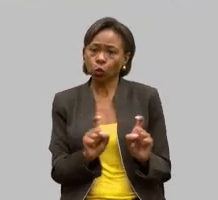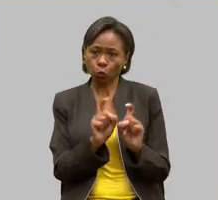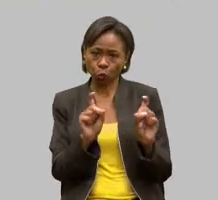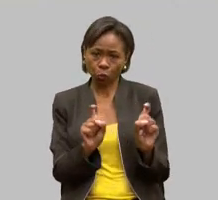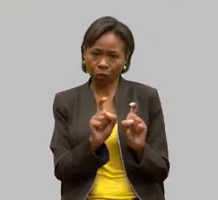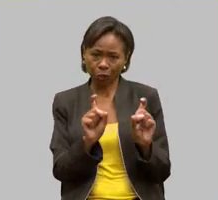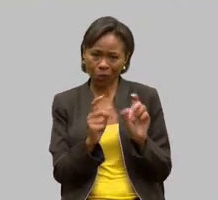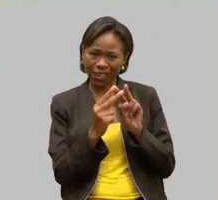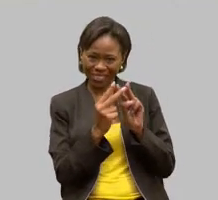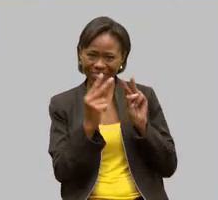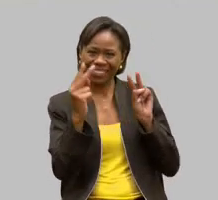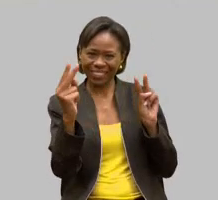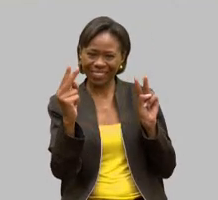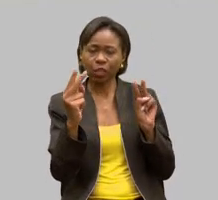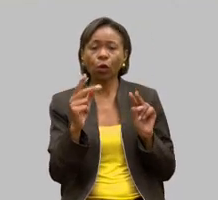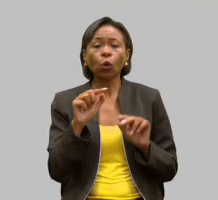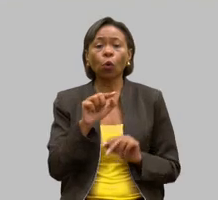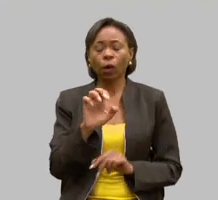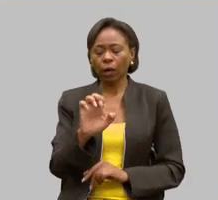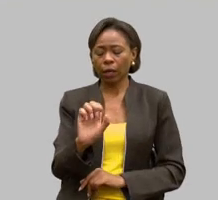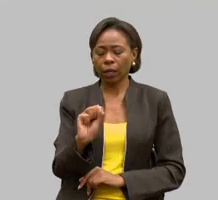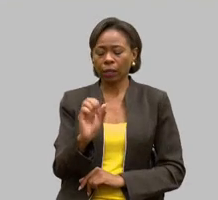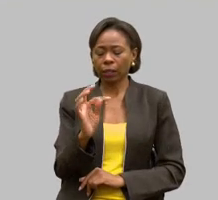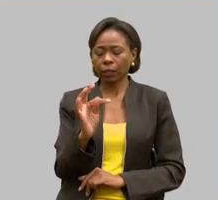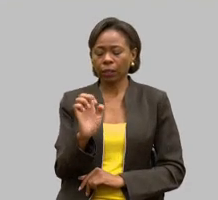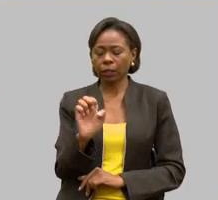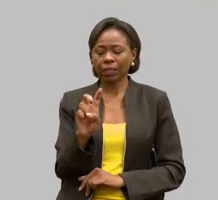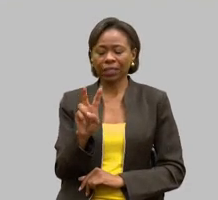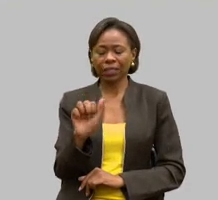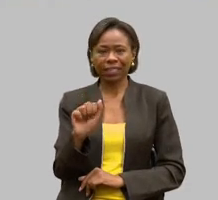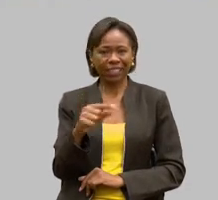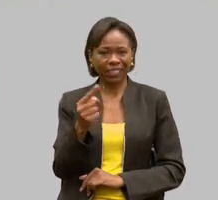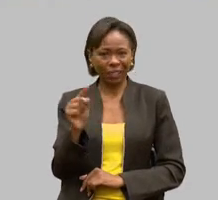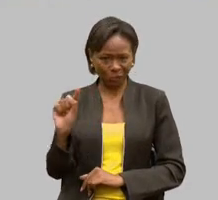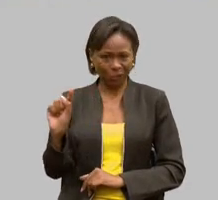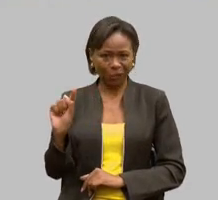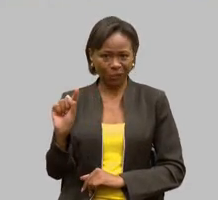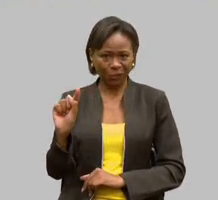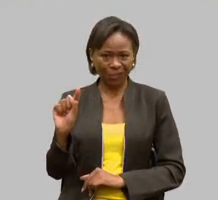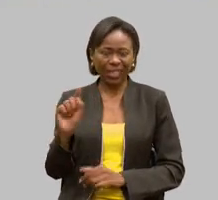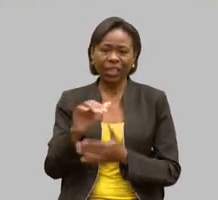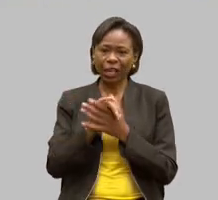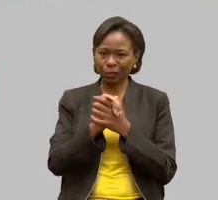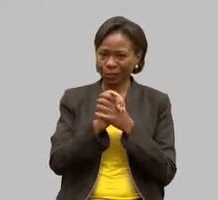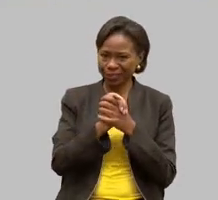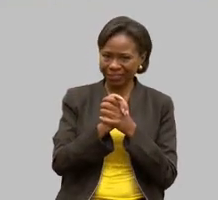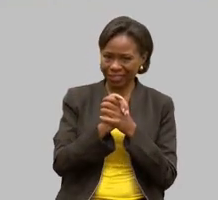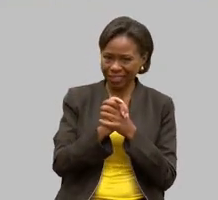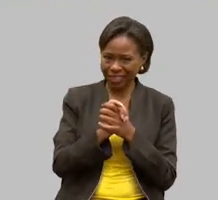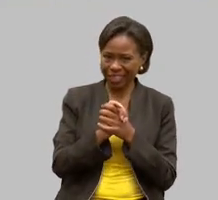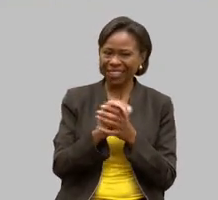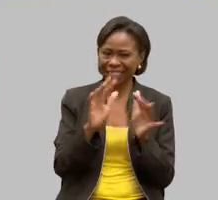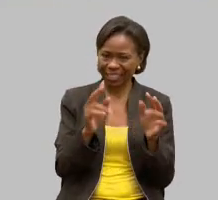distância, o doutor Estevam, quem eu quero saudar, o doutor Deve está nos ouvindo lá. Doutor Estevam,